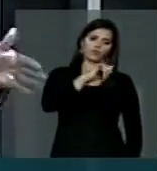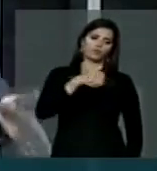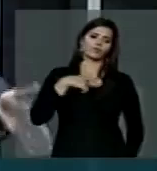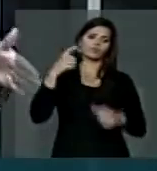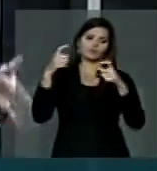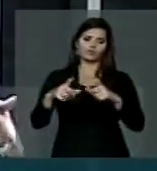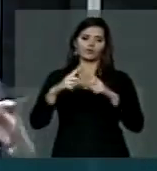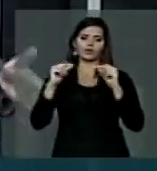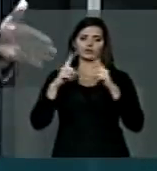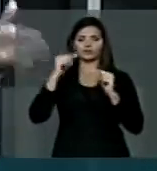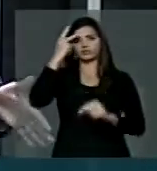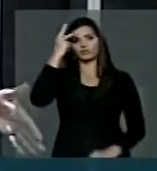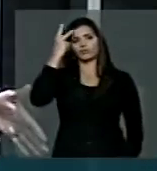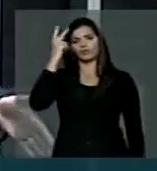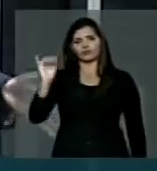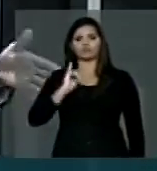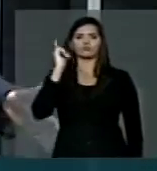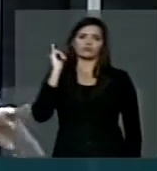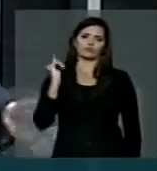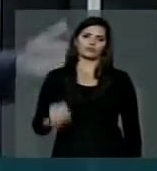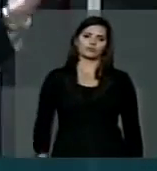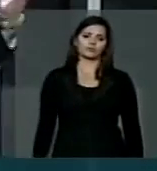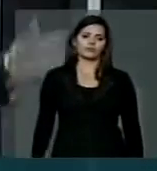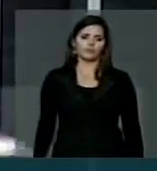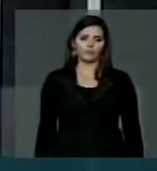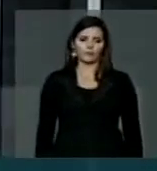importantes como Brasília e São Paulo saem de Aracaju.